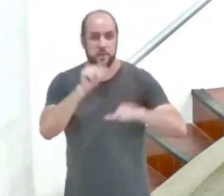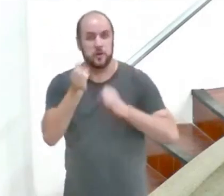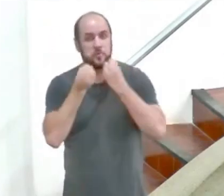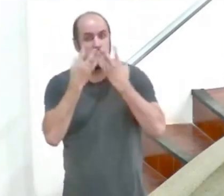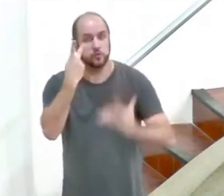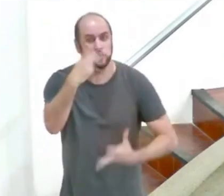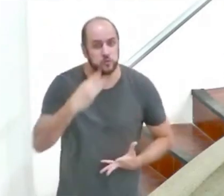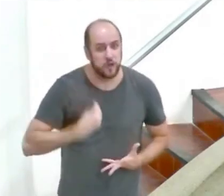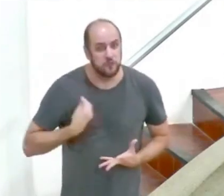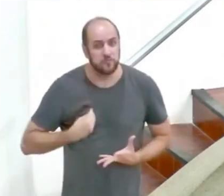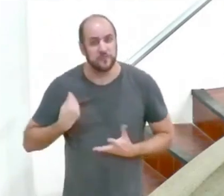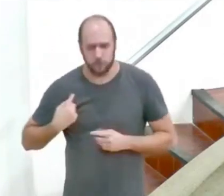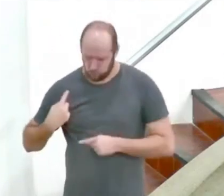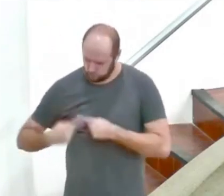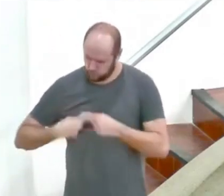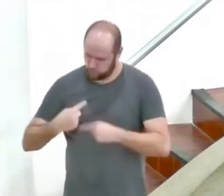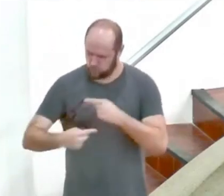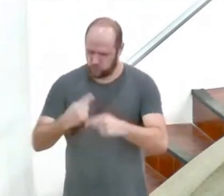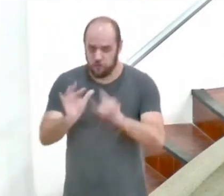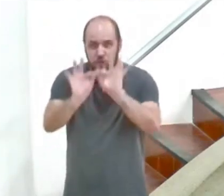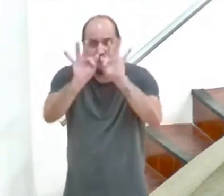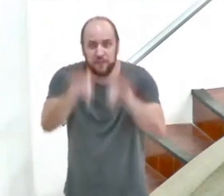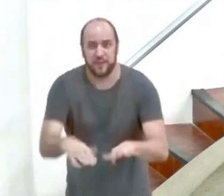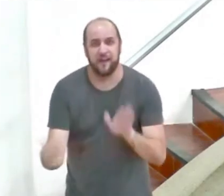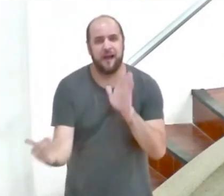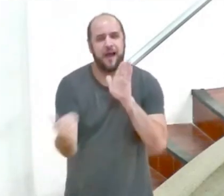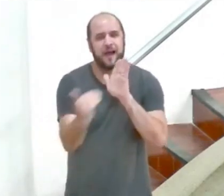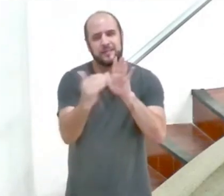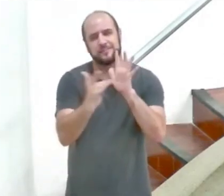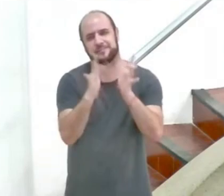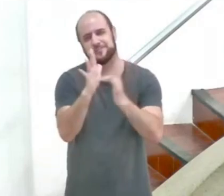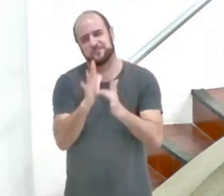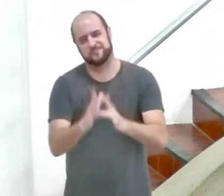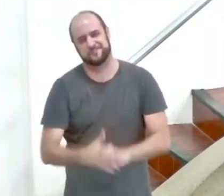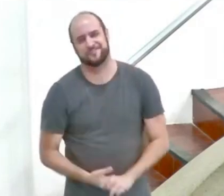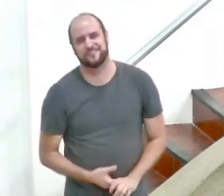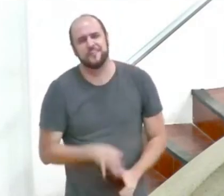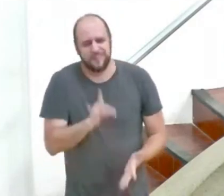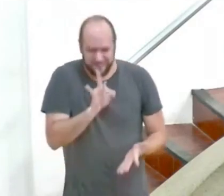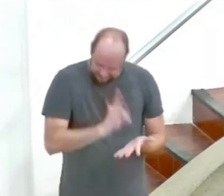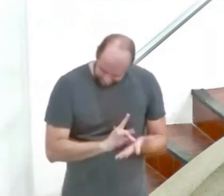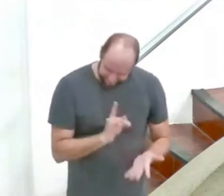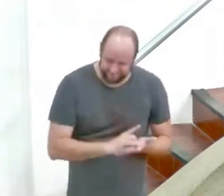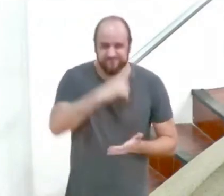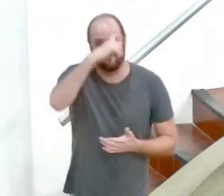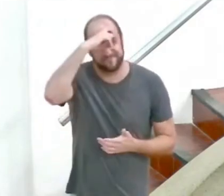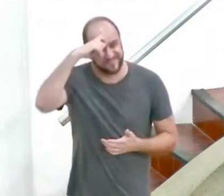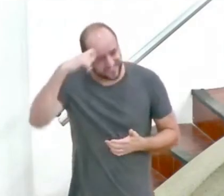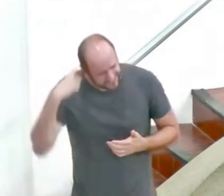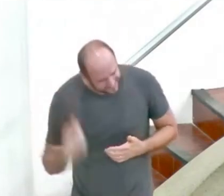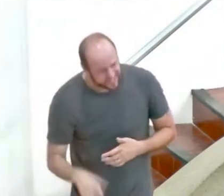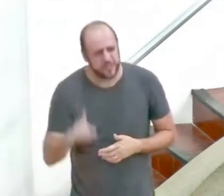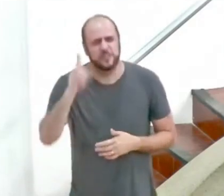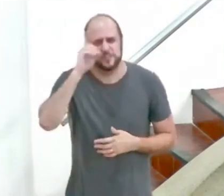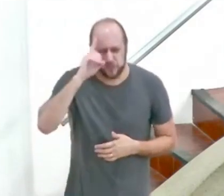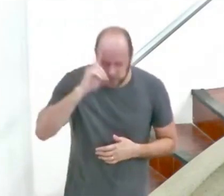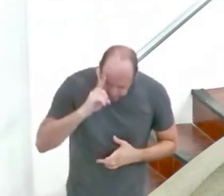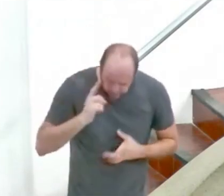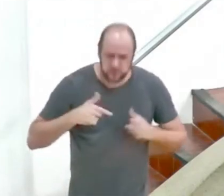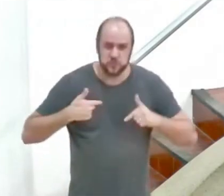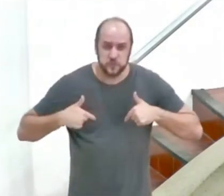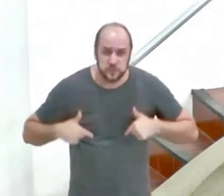há de terminá-la até o dia de Cristo Jesus é verdade a santificação é árdua é diária é uma luta